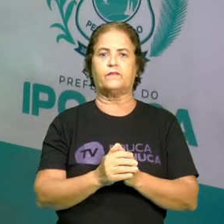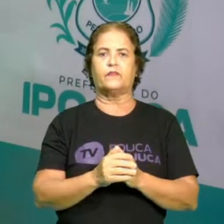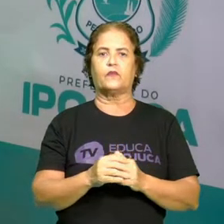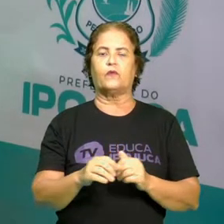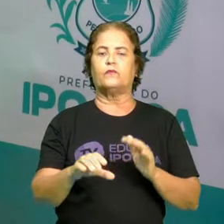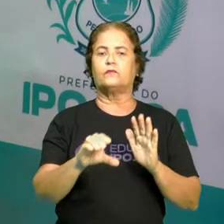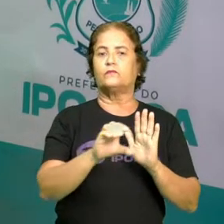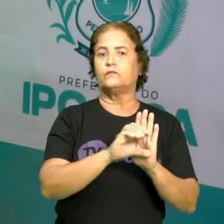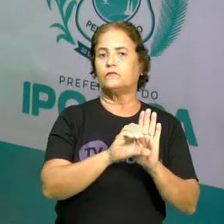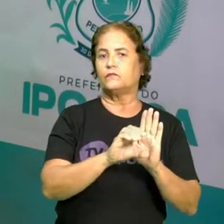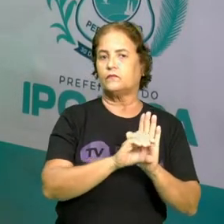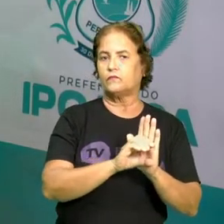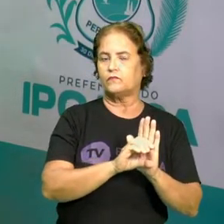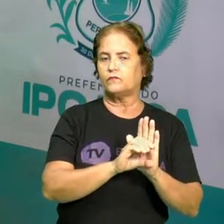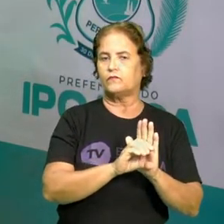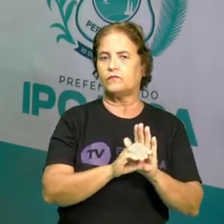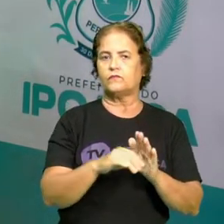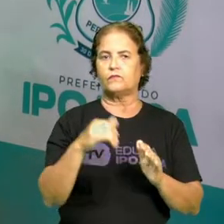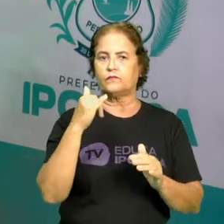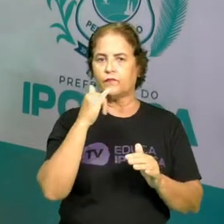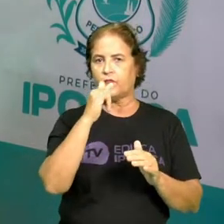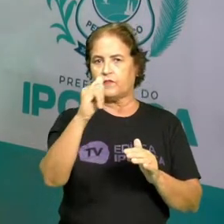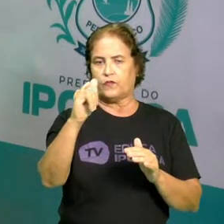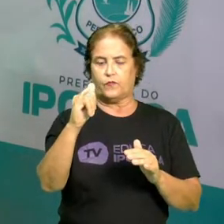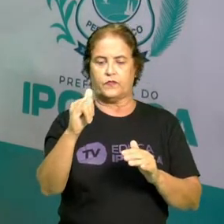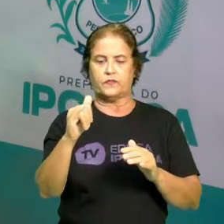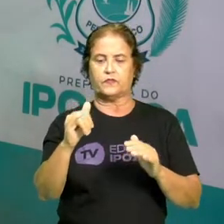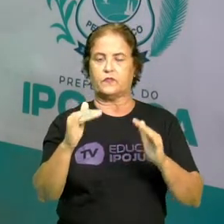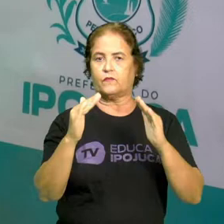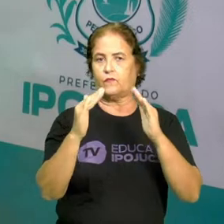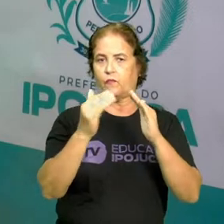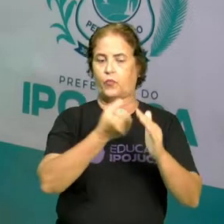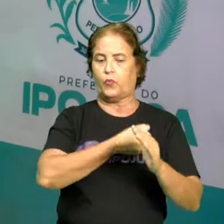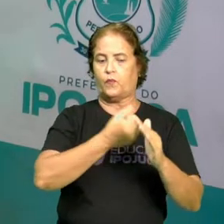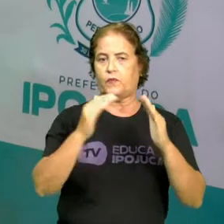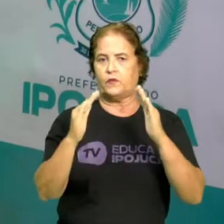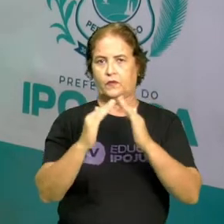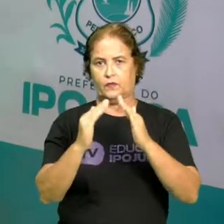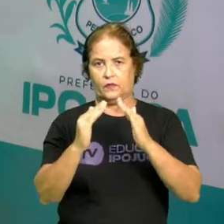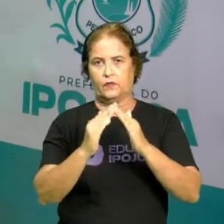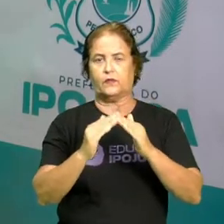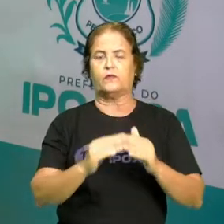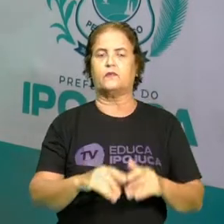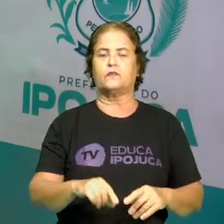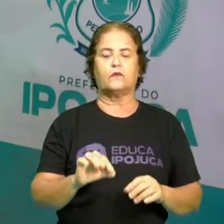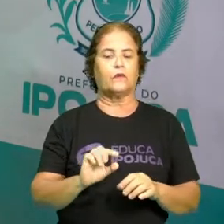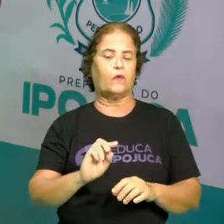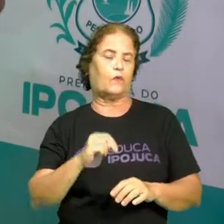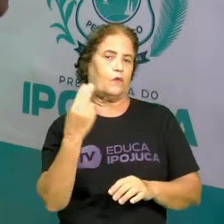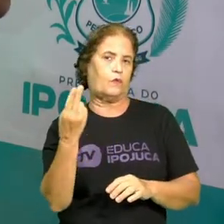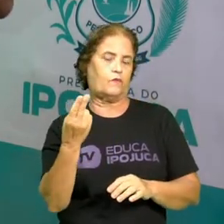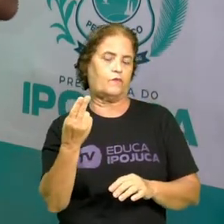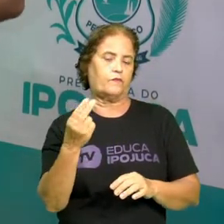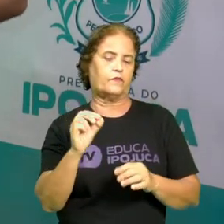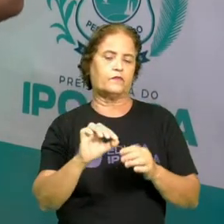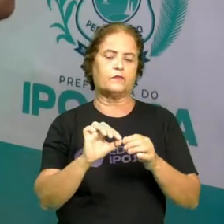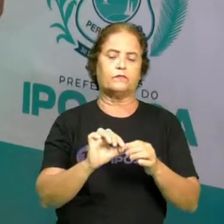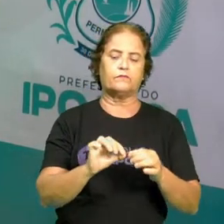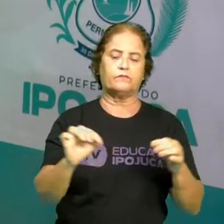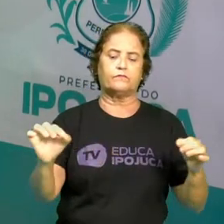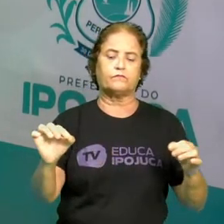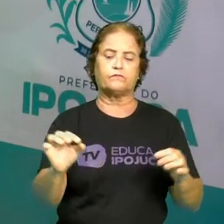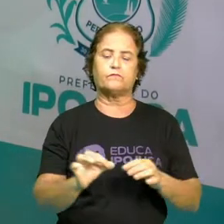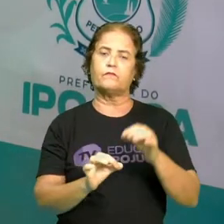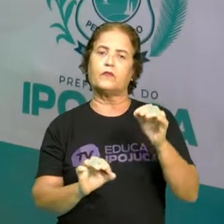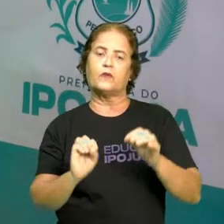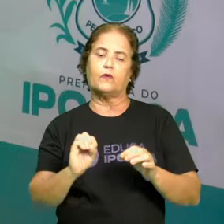código para informações como a numeração da casa ou para fazer uma medida, no caso de uma receita